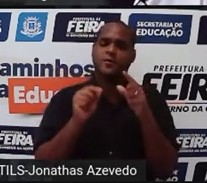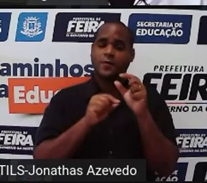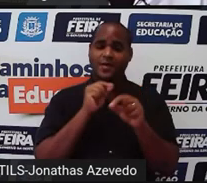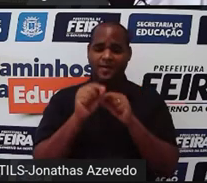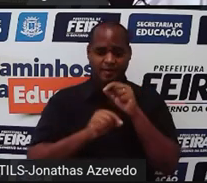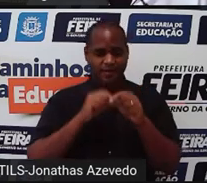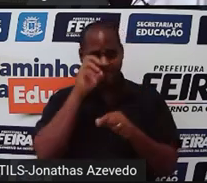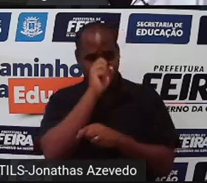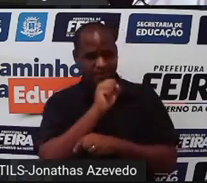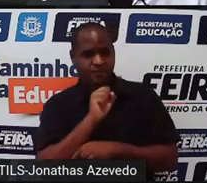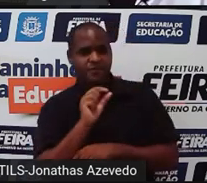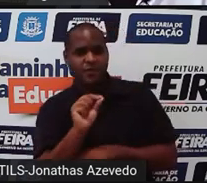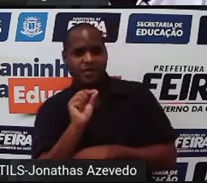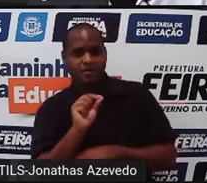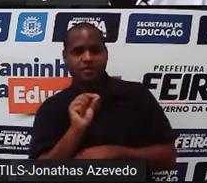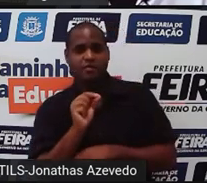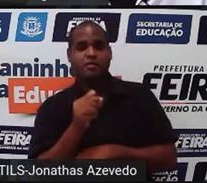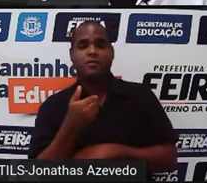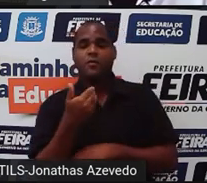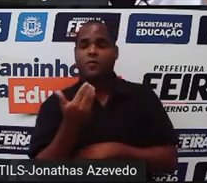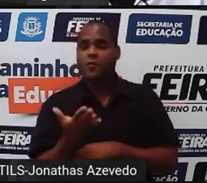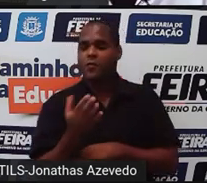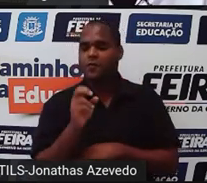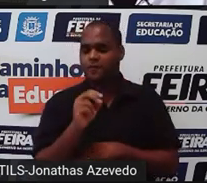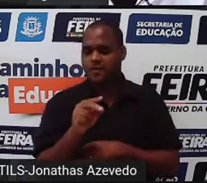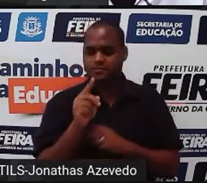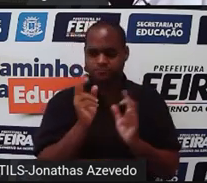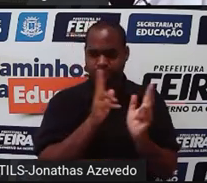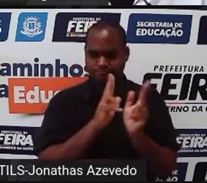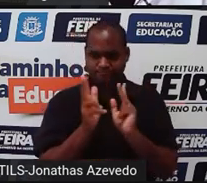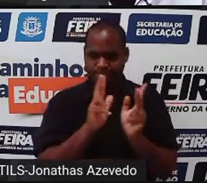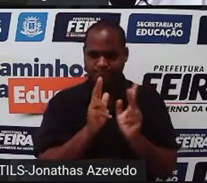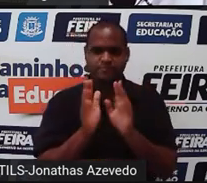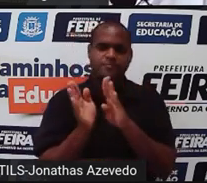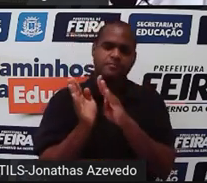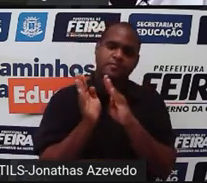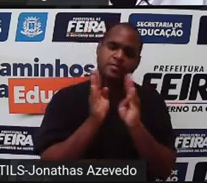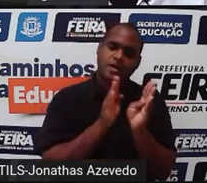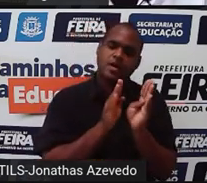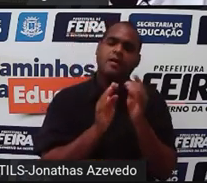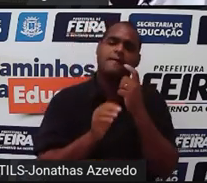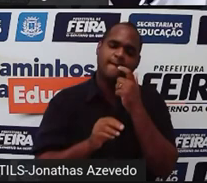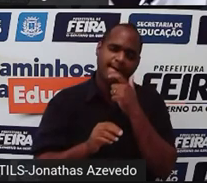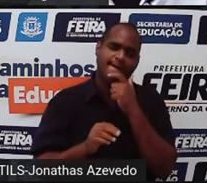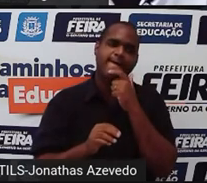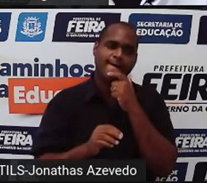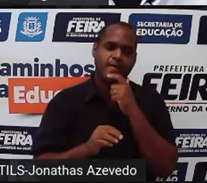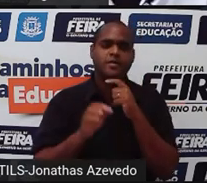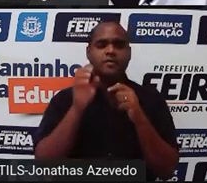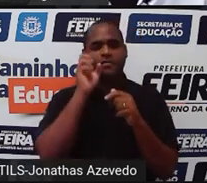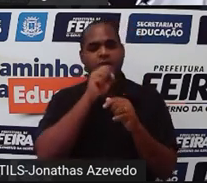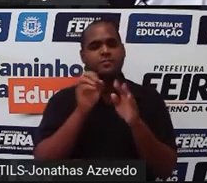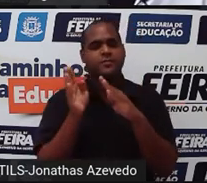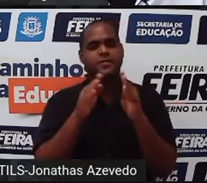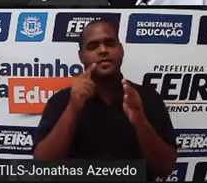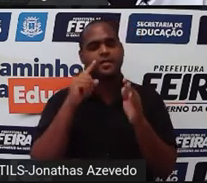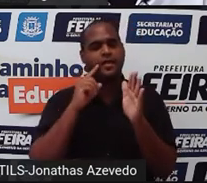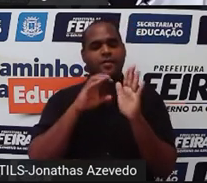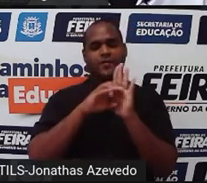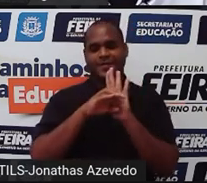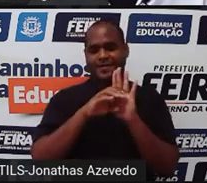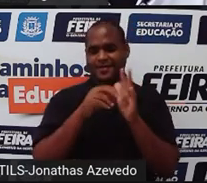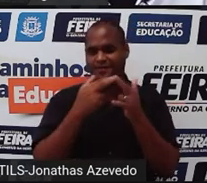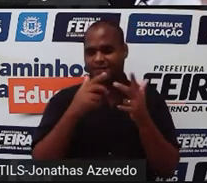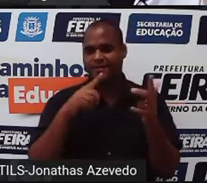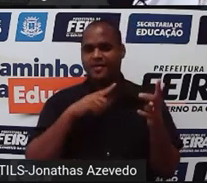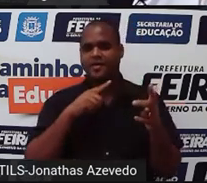você aprendeu né e ter também aí uma forma de escutar depois quando você precisar rever esse conteúdo aqui